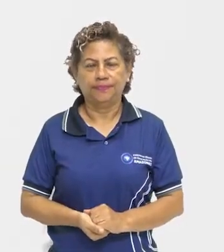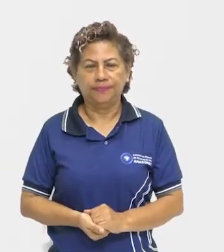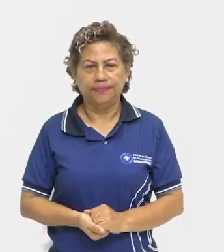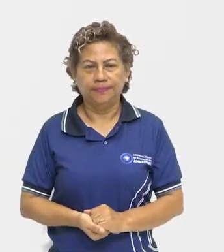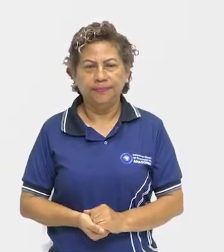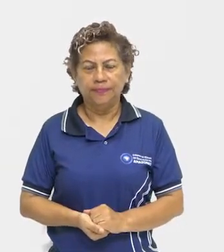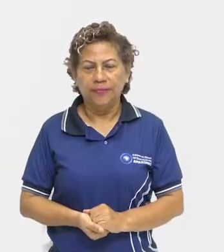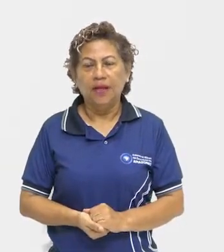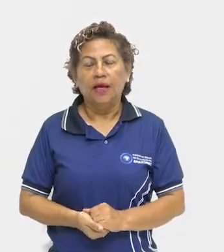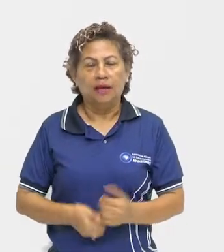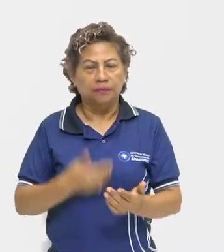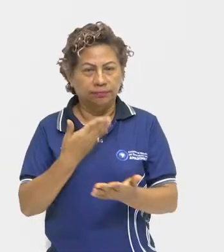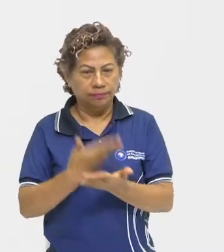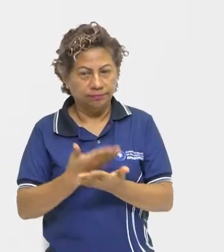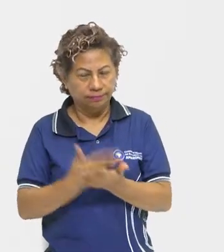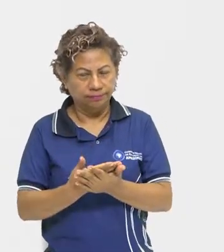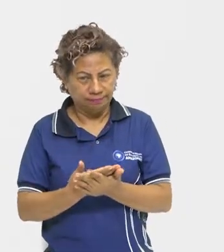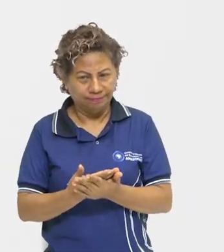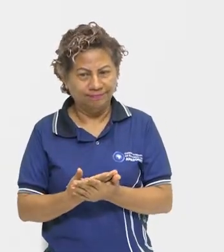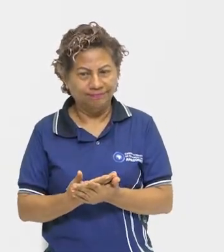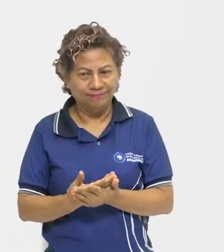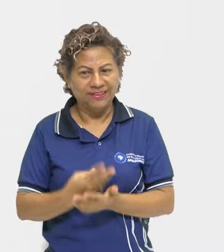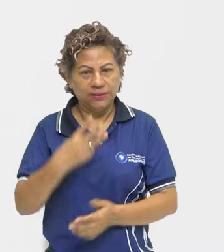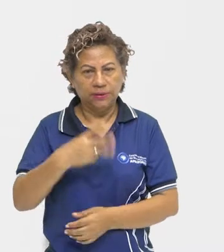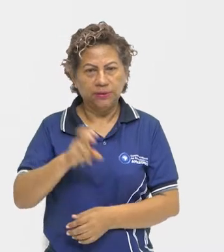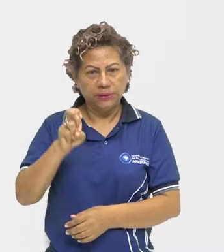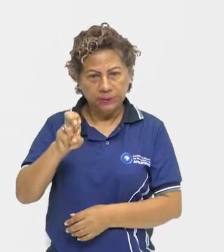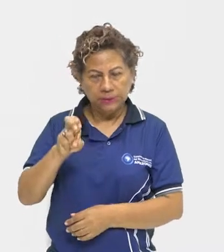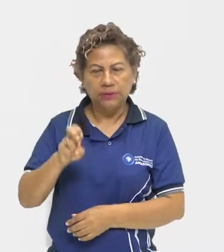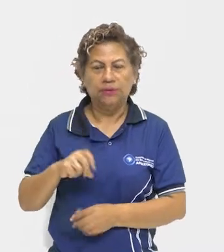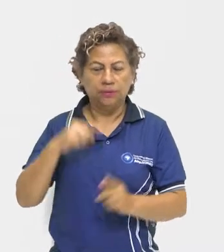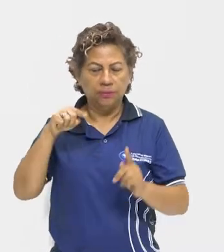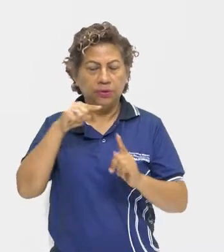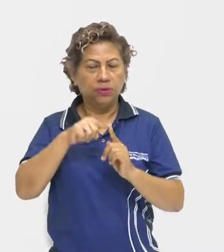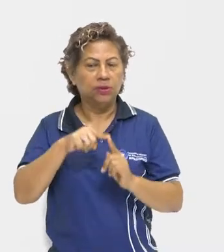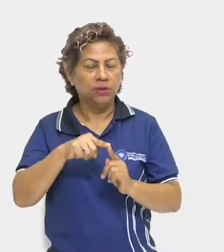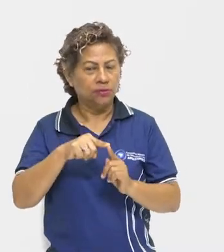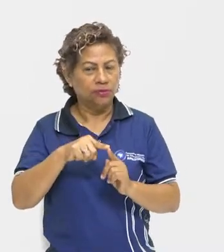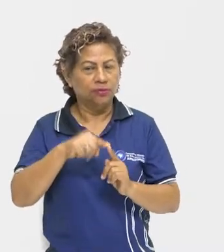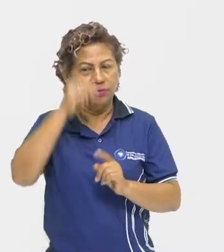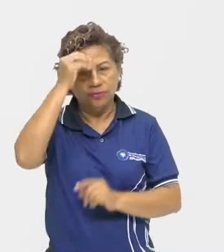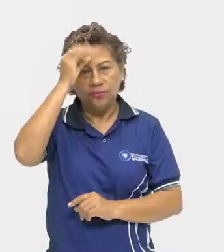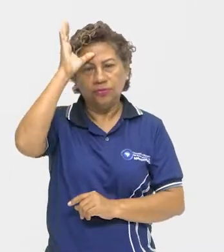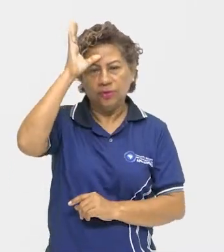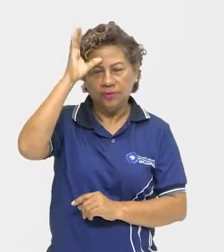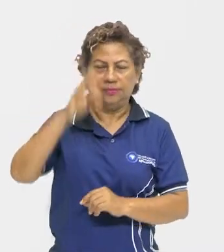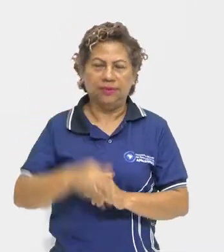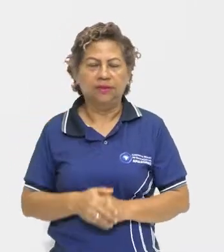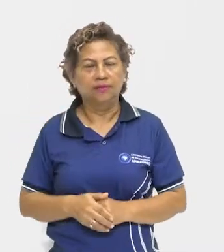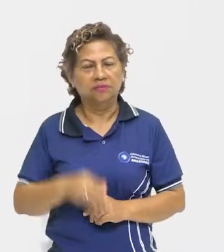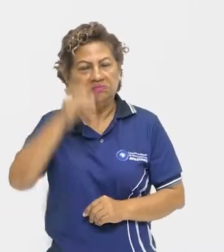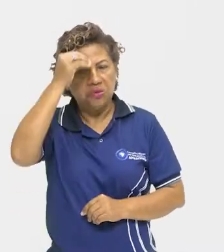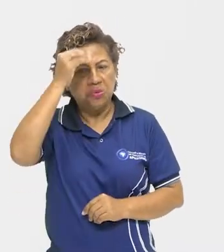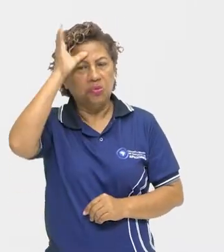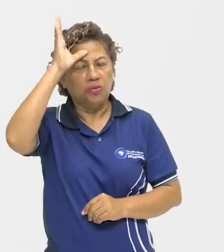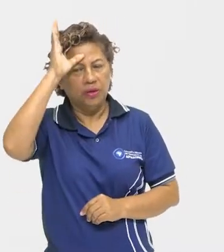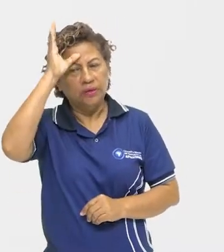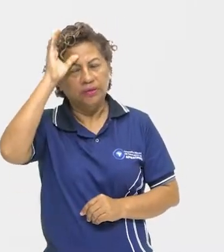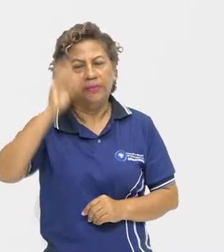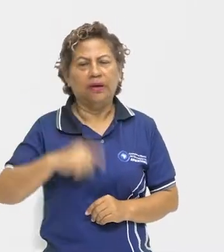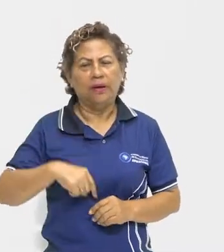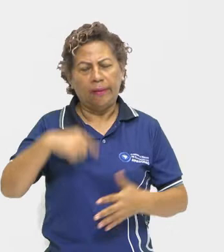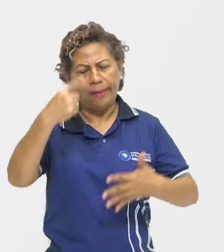Aula de número 35, cujo objeto de conhecimento é o seguinte. Conhecimento de obras literárias das